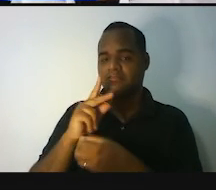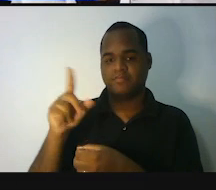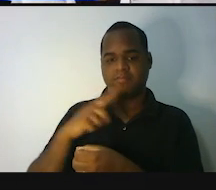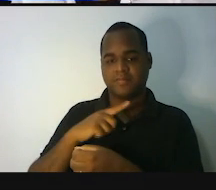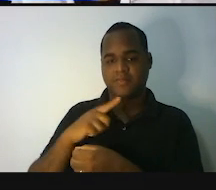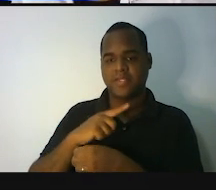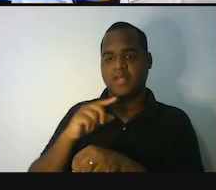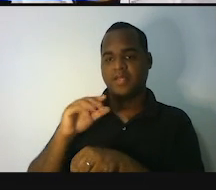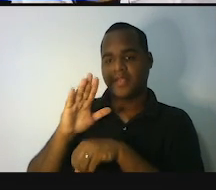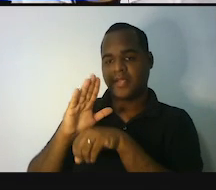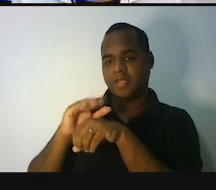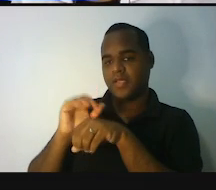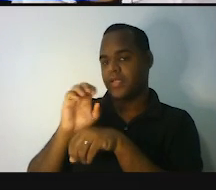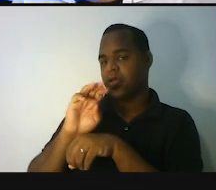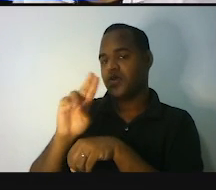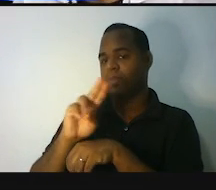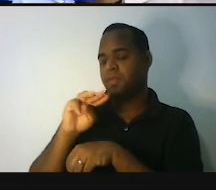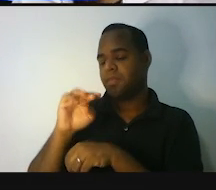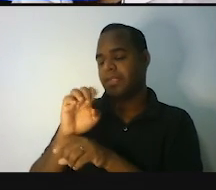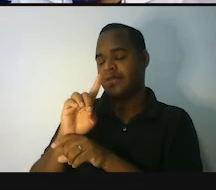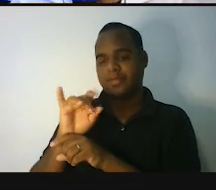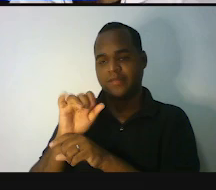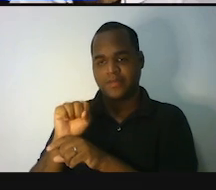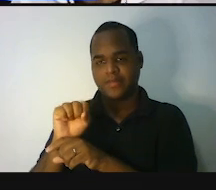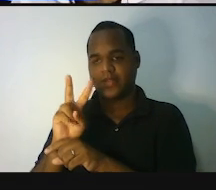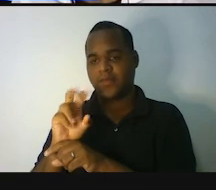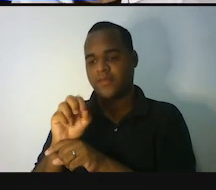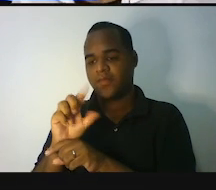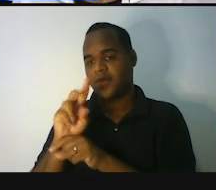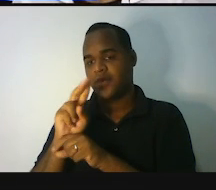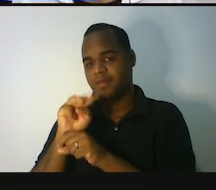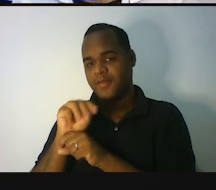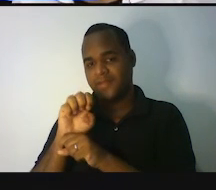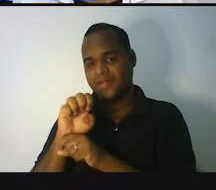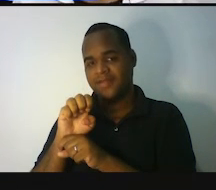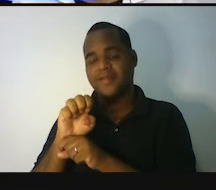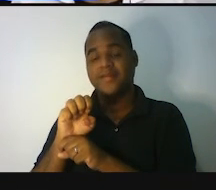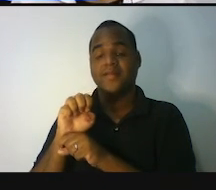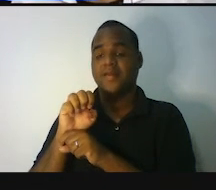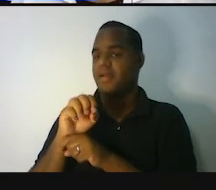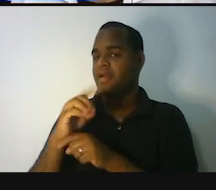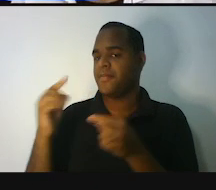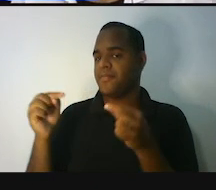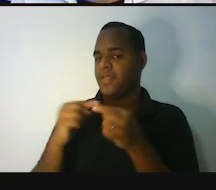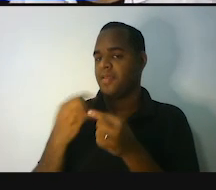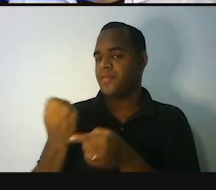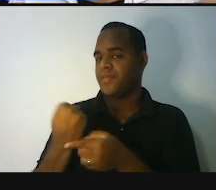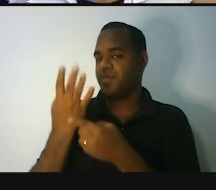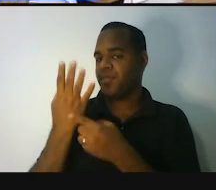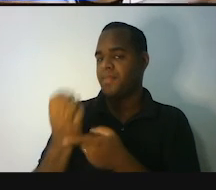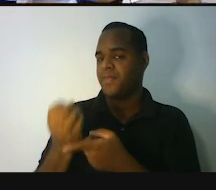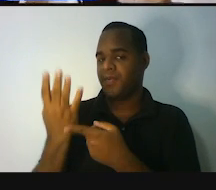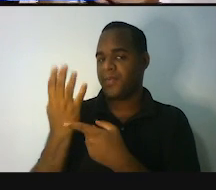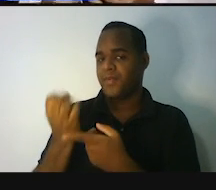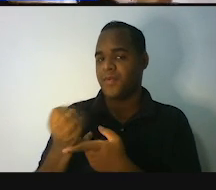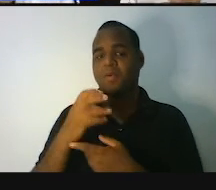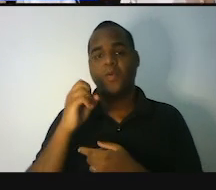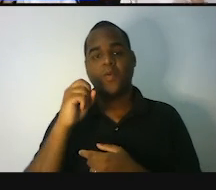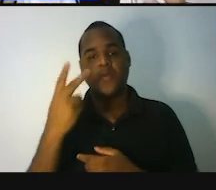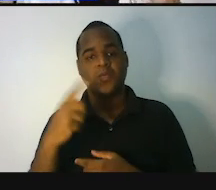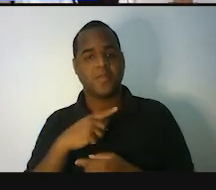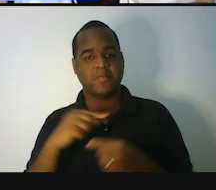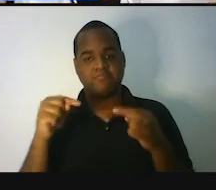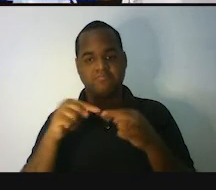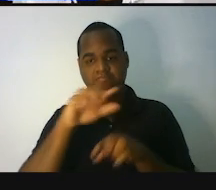que existe uma medida chamada de volume. Esse volume significa quantidade, né? O quanto